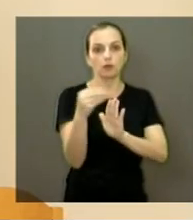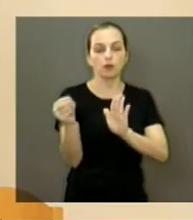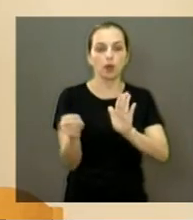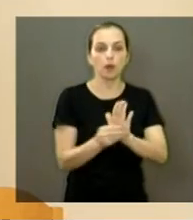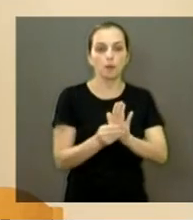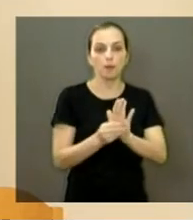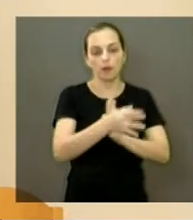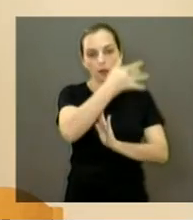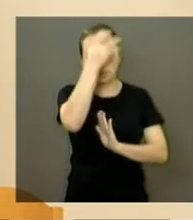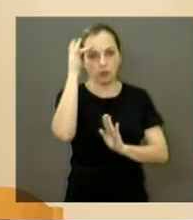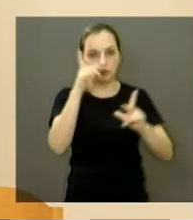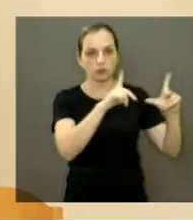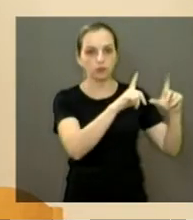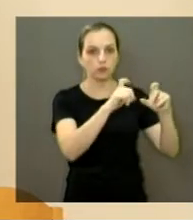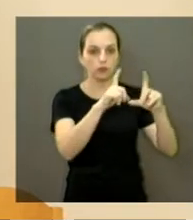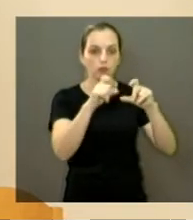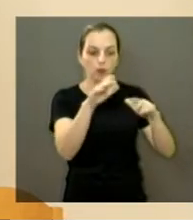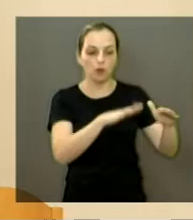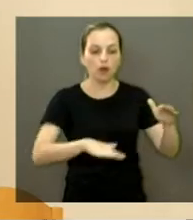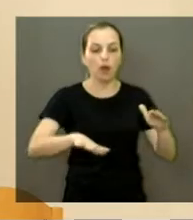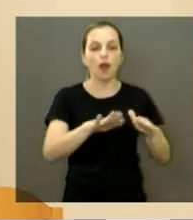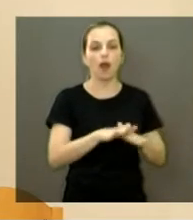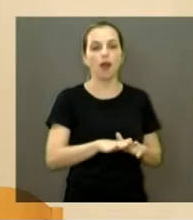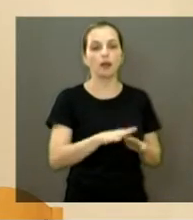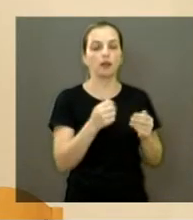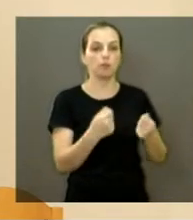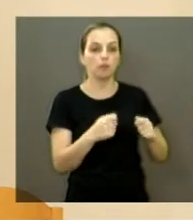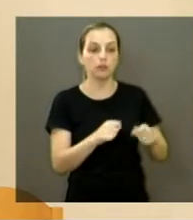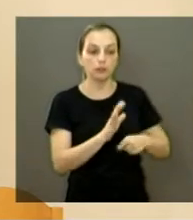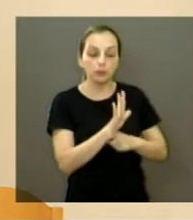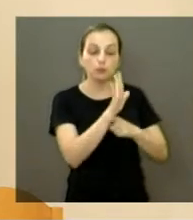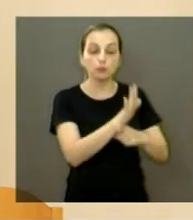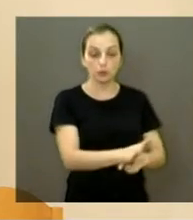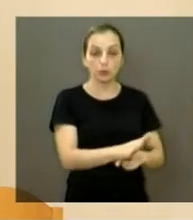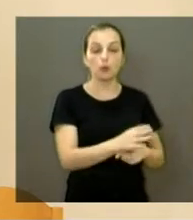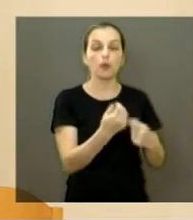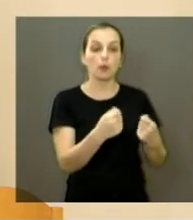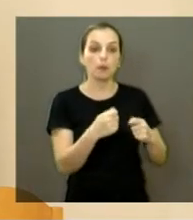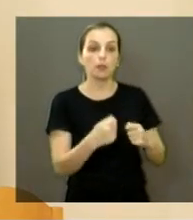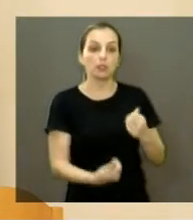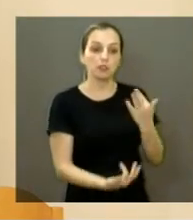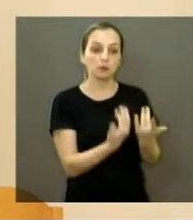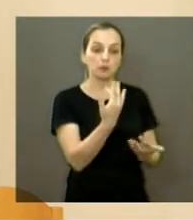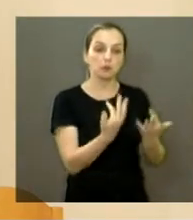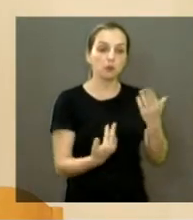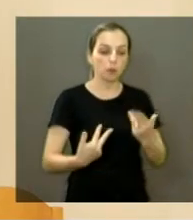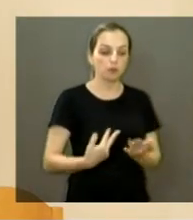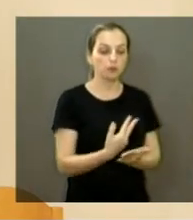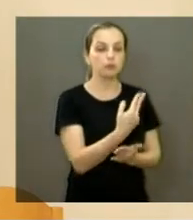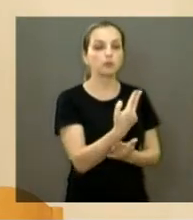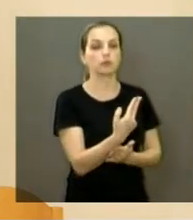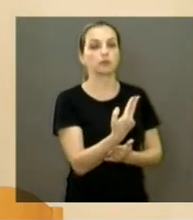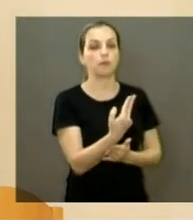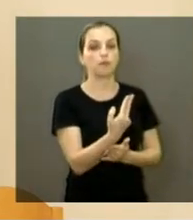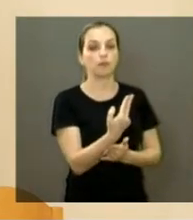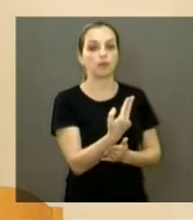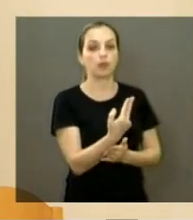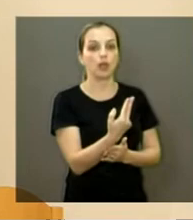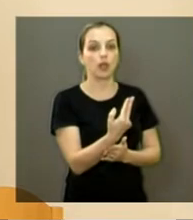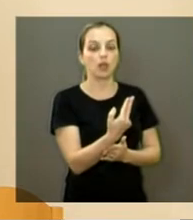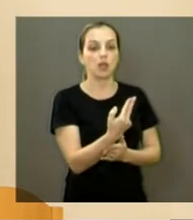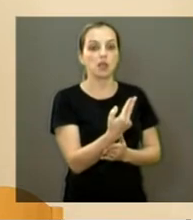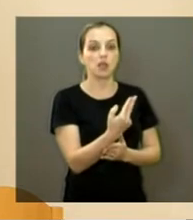fotografe a área onde o serviço é demandado, um tapa-buraco ou um corte de mato, por exemplo, e identifique o endereço por meio do GPS.